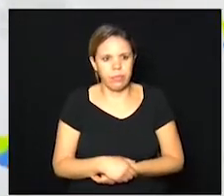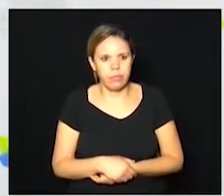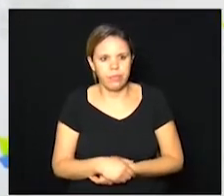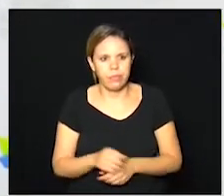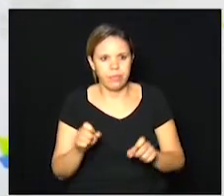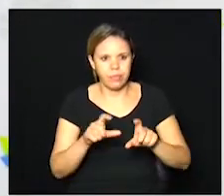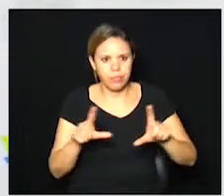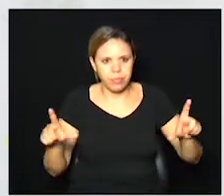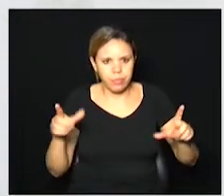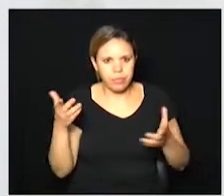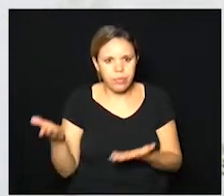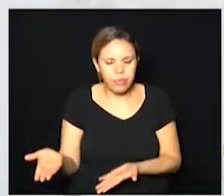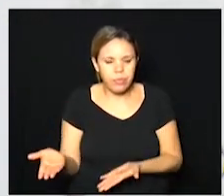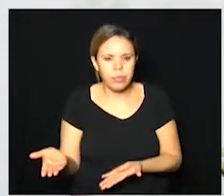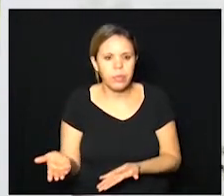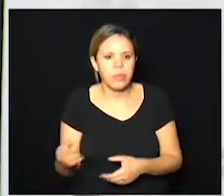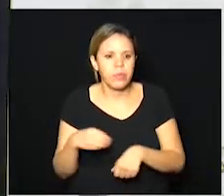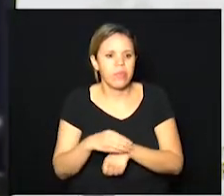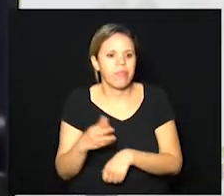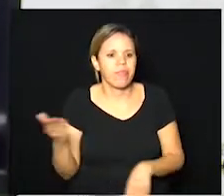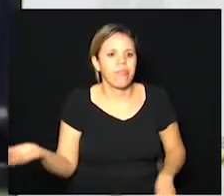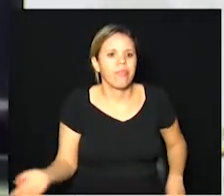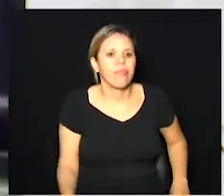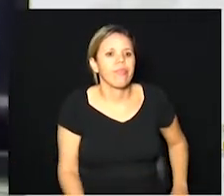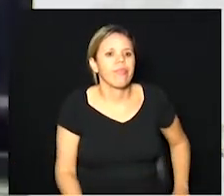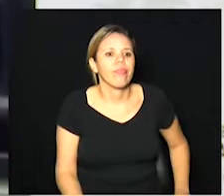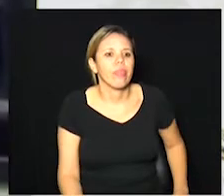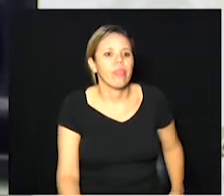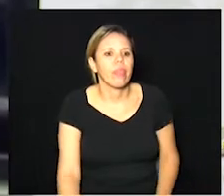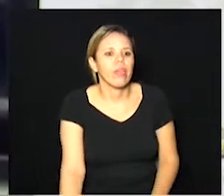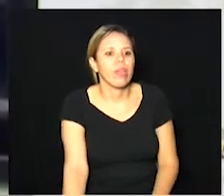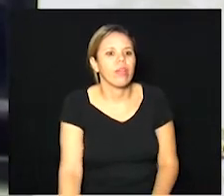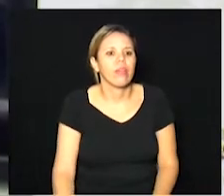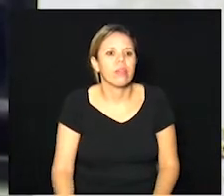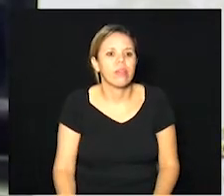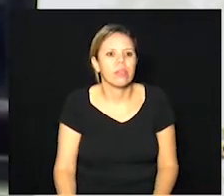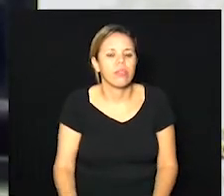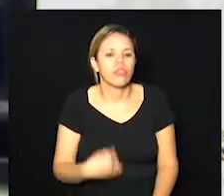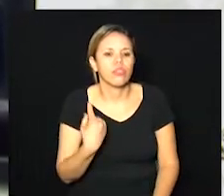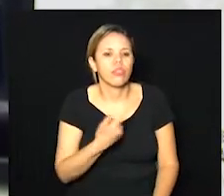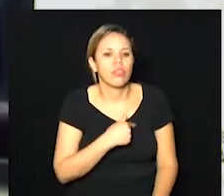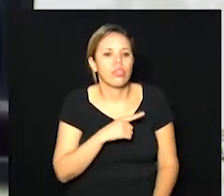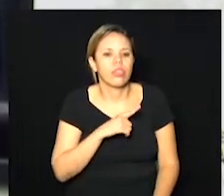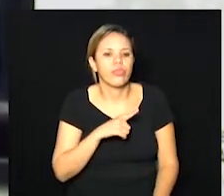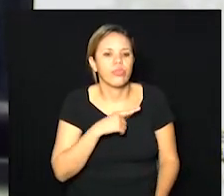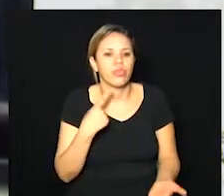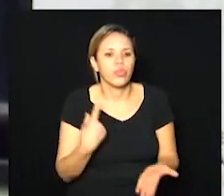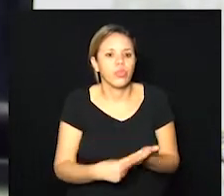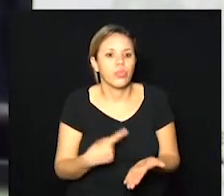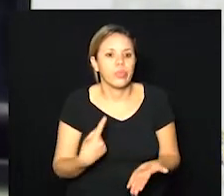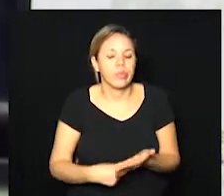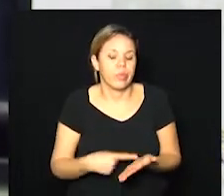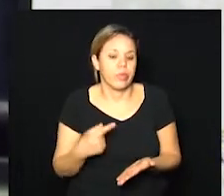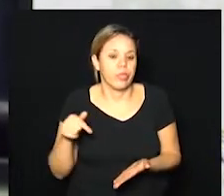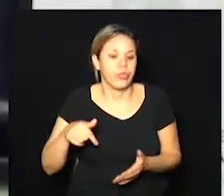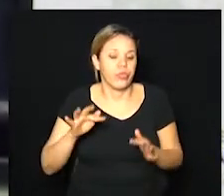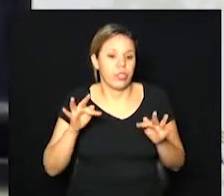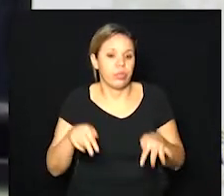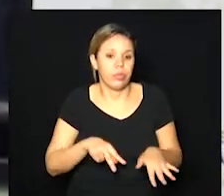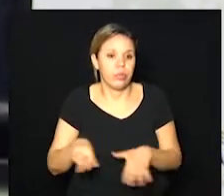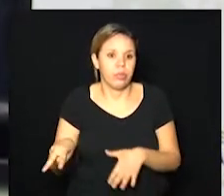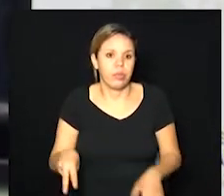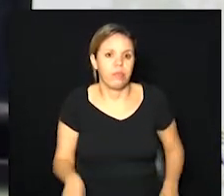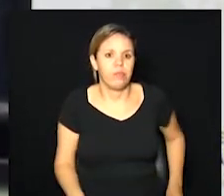point. Você passa aqui. Bom, então, como nós havíamos combinado e esse final de semana